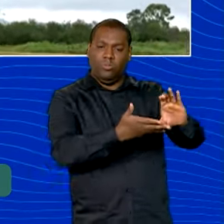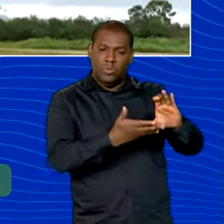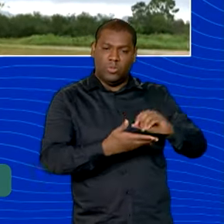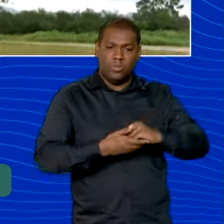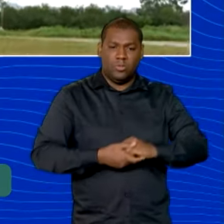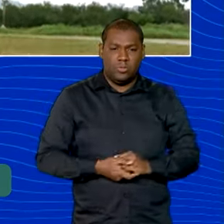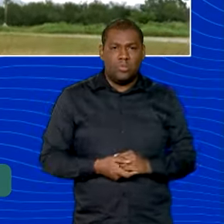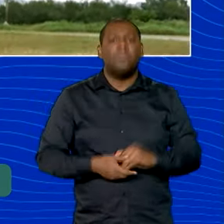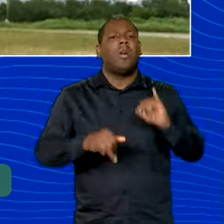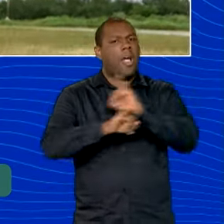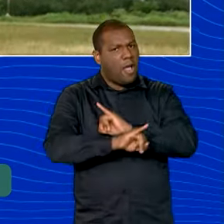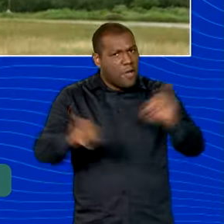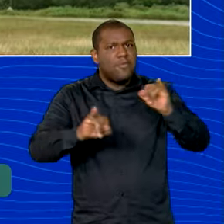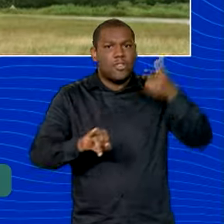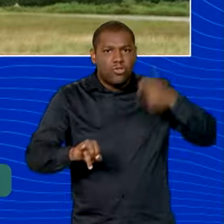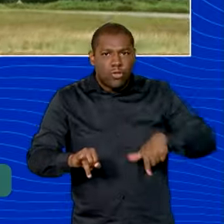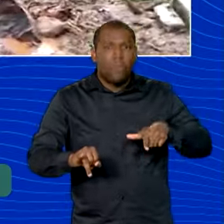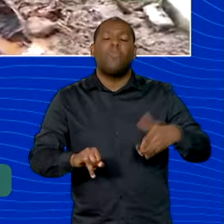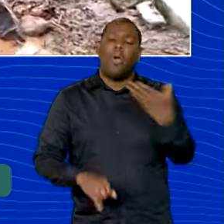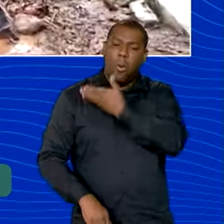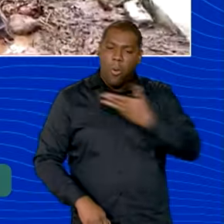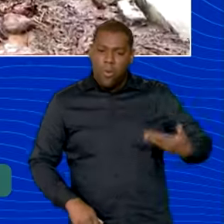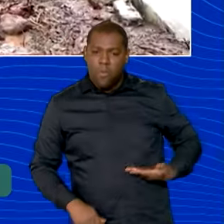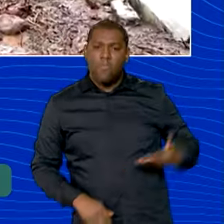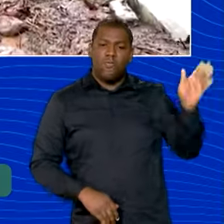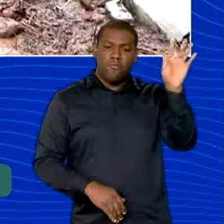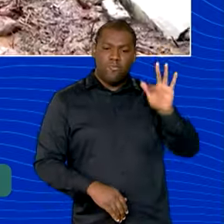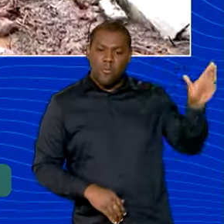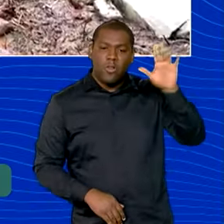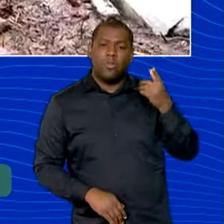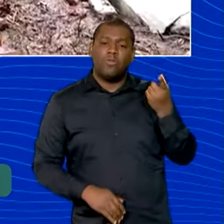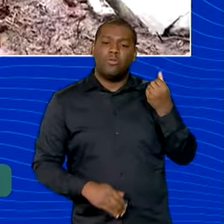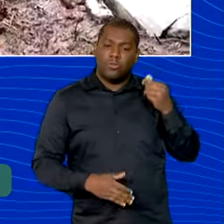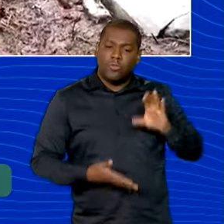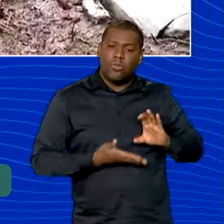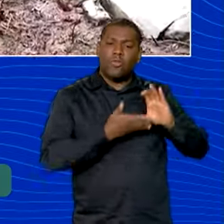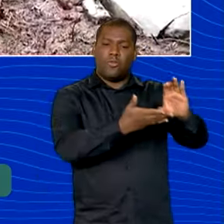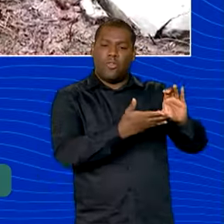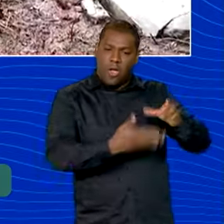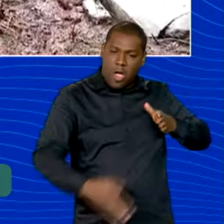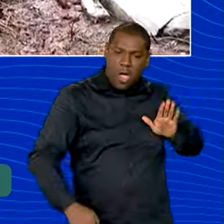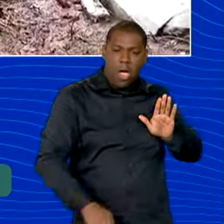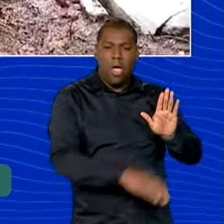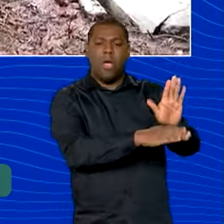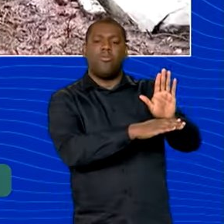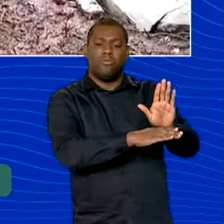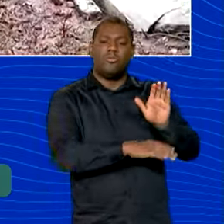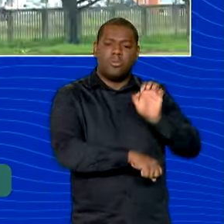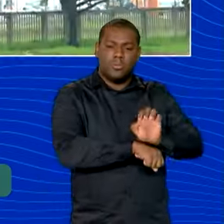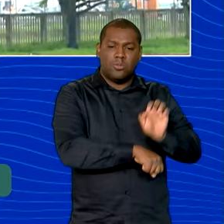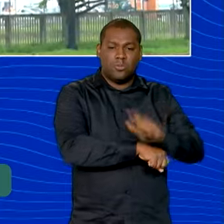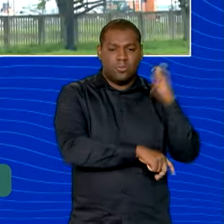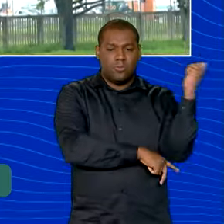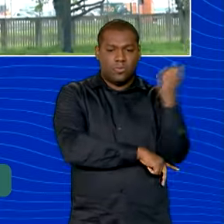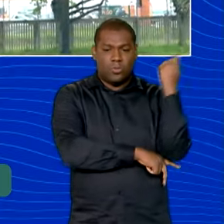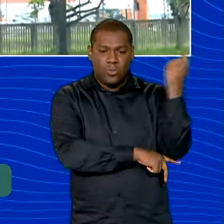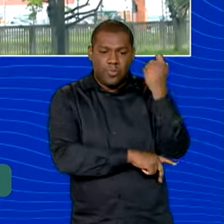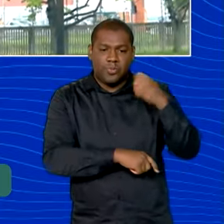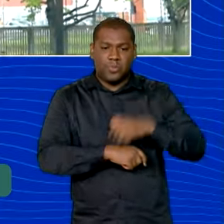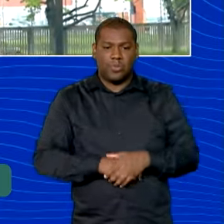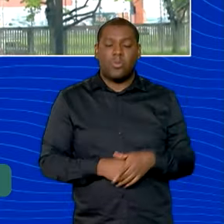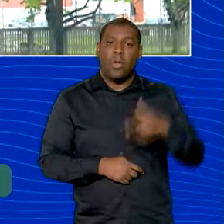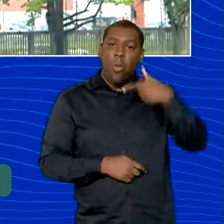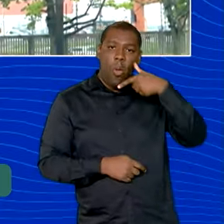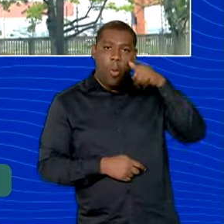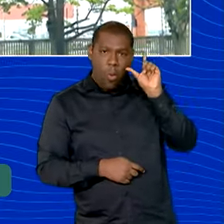disse e vou repetir pela quarta vez, não haverá falta de recursos para atender a necessidade do Rio Grande do Sul. Veja, ontem nós tomamos